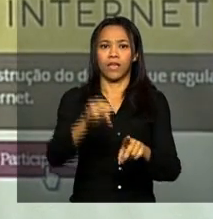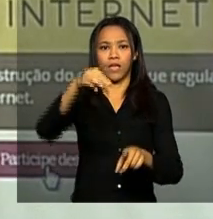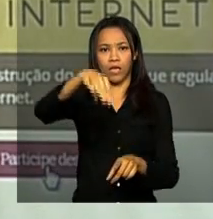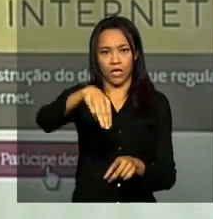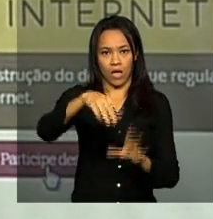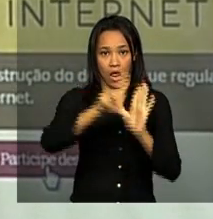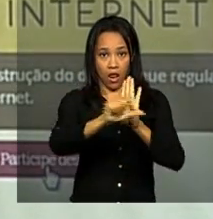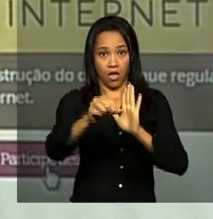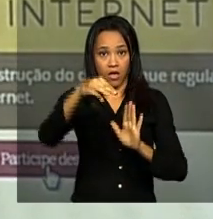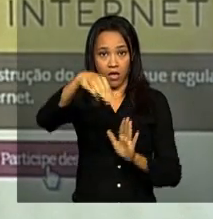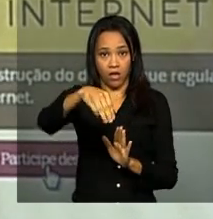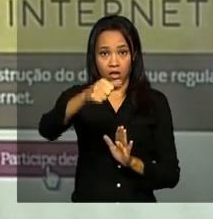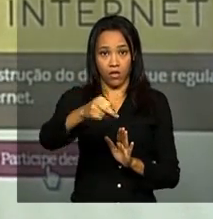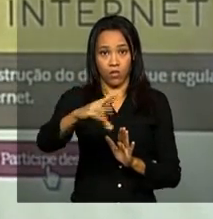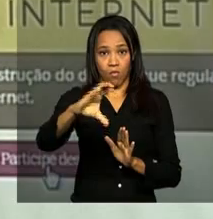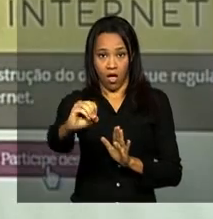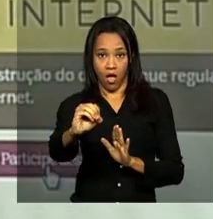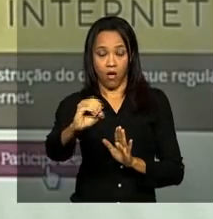internet nos dá,